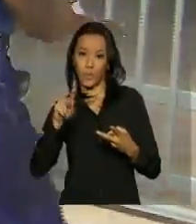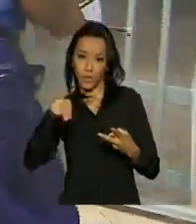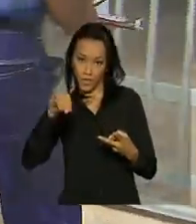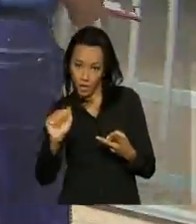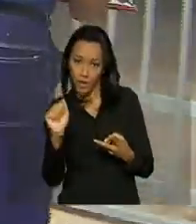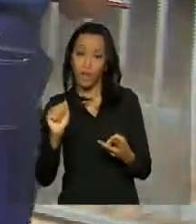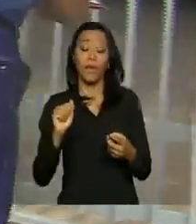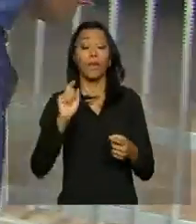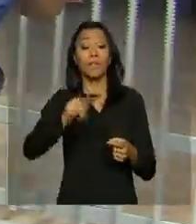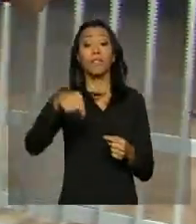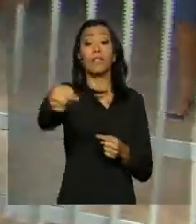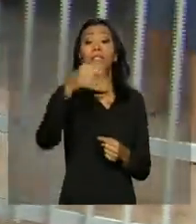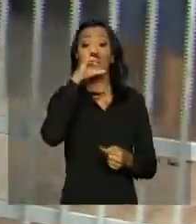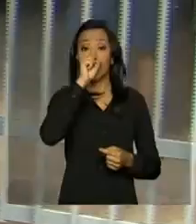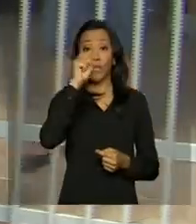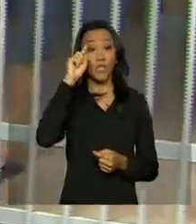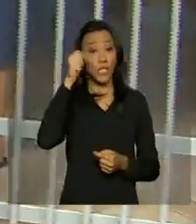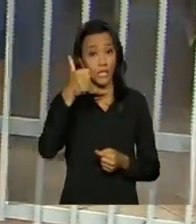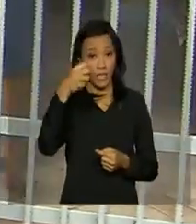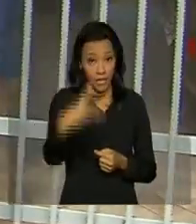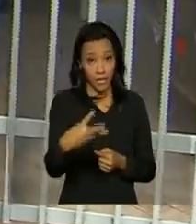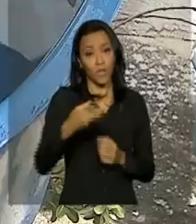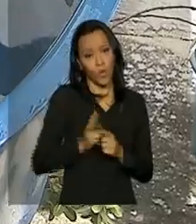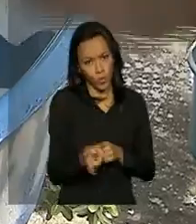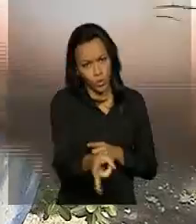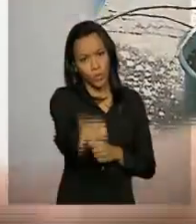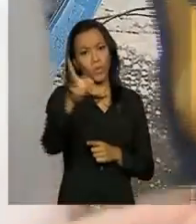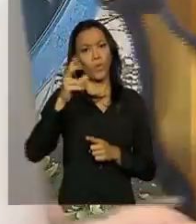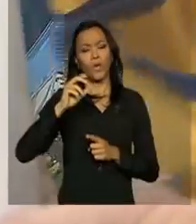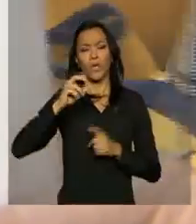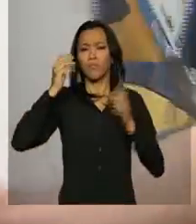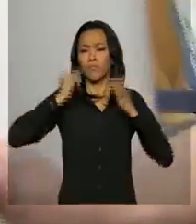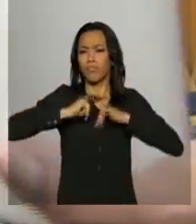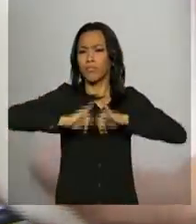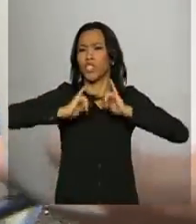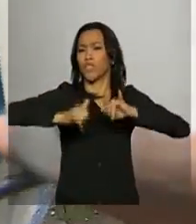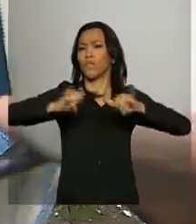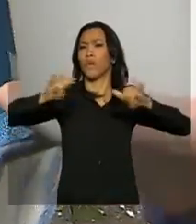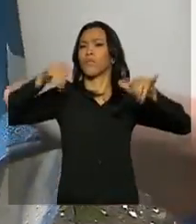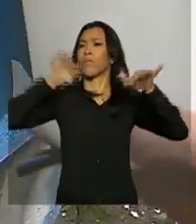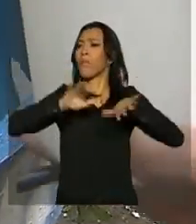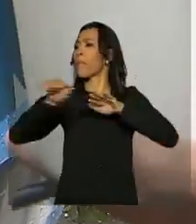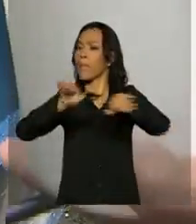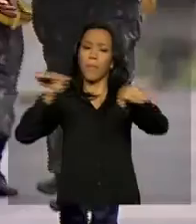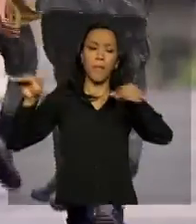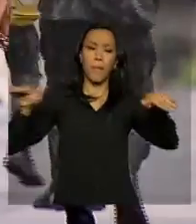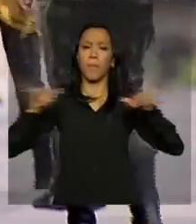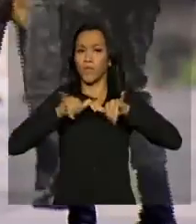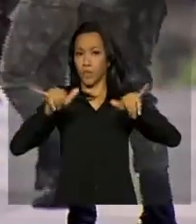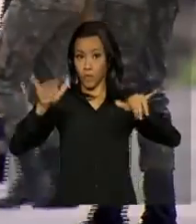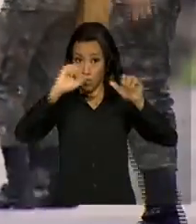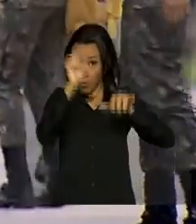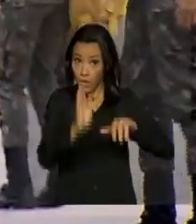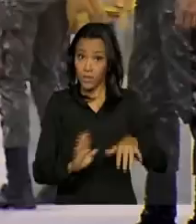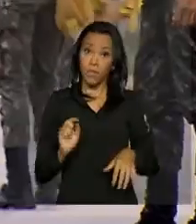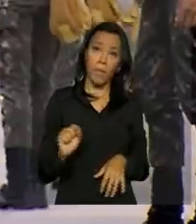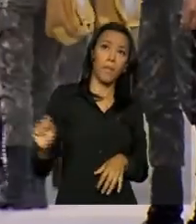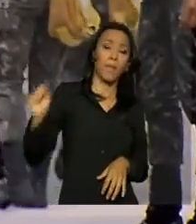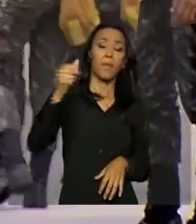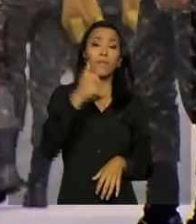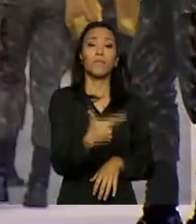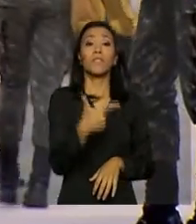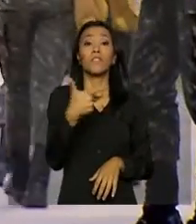sábado, dia 13 de fevereiro, as ações continuam com um Dia Nacional de Mobilização em todo o país. Serão mobilizados